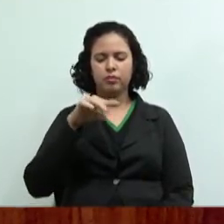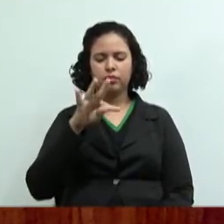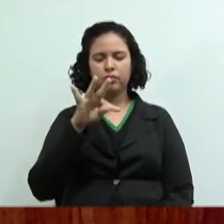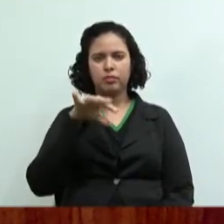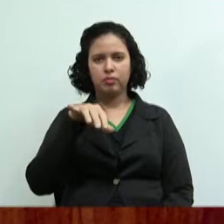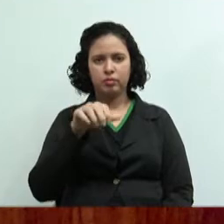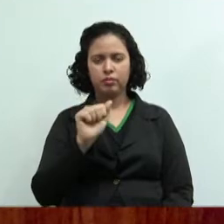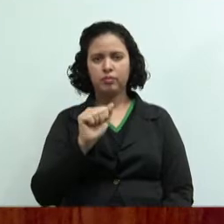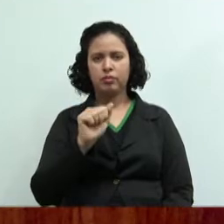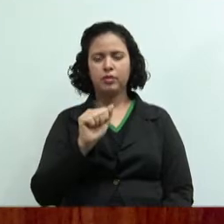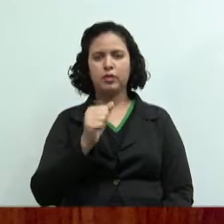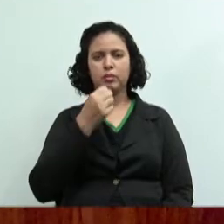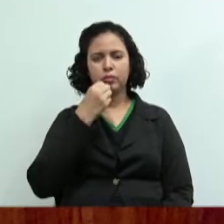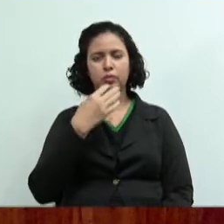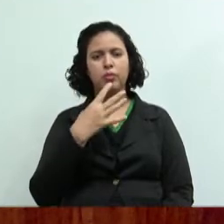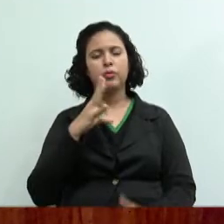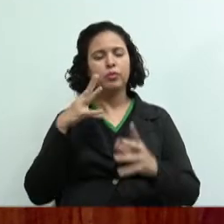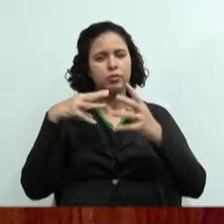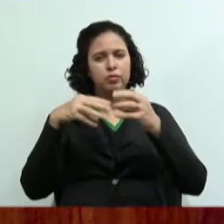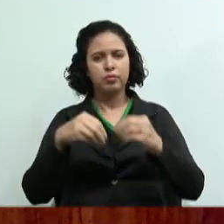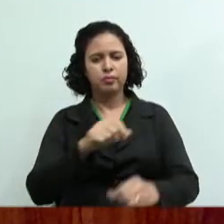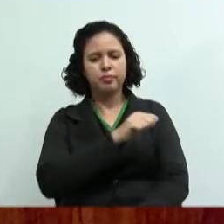alunos que estão aí ligados.